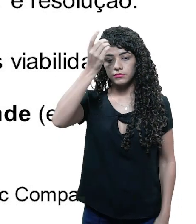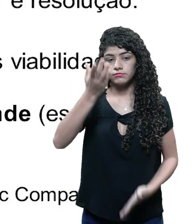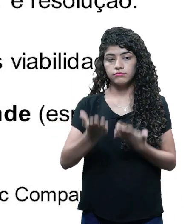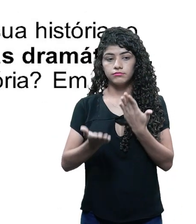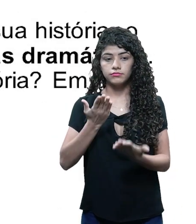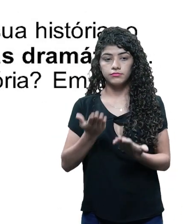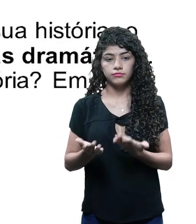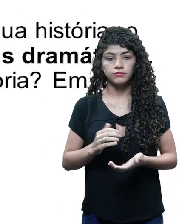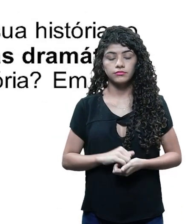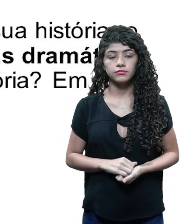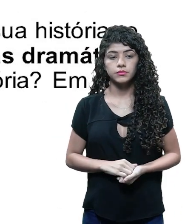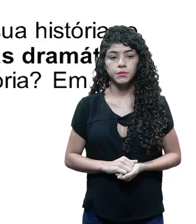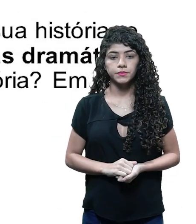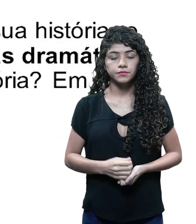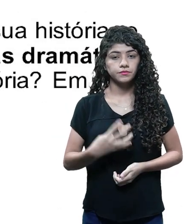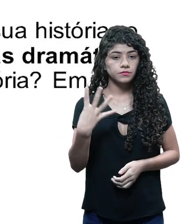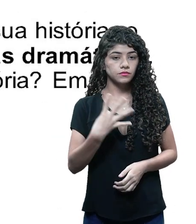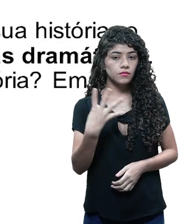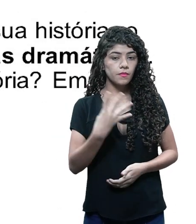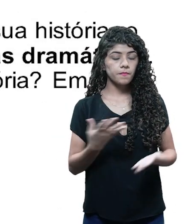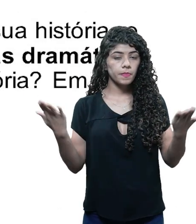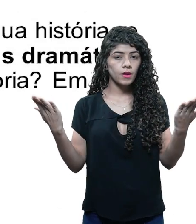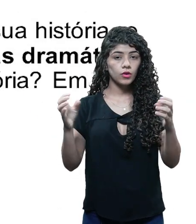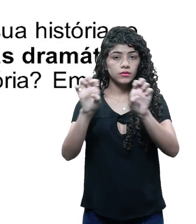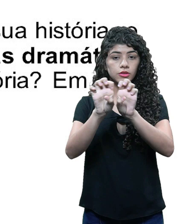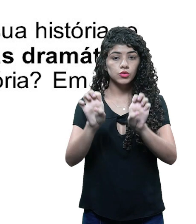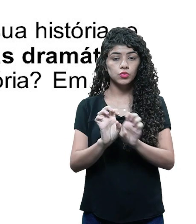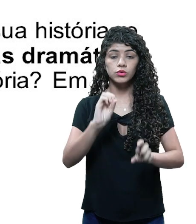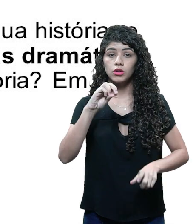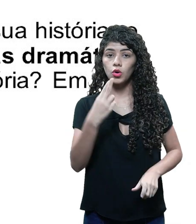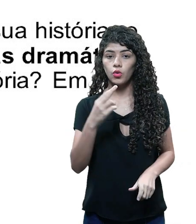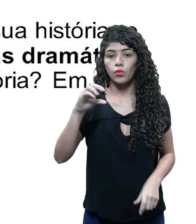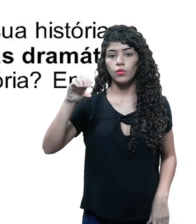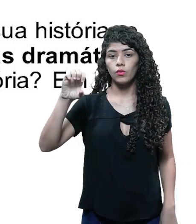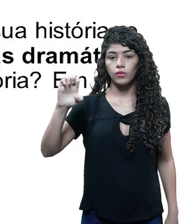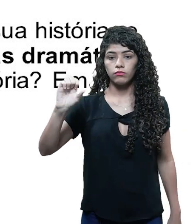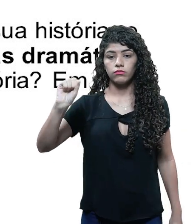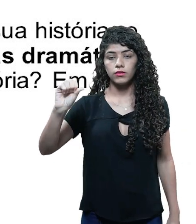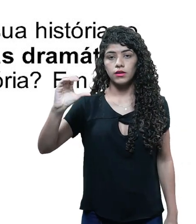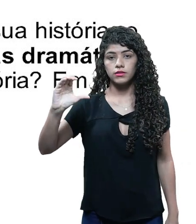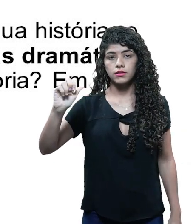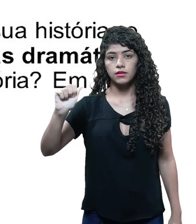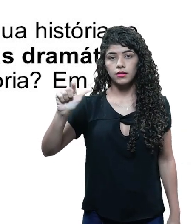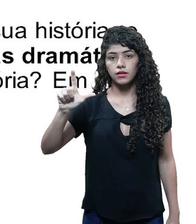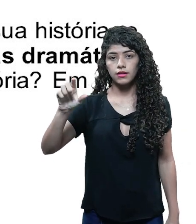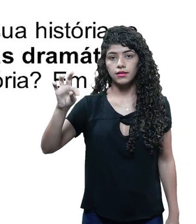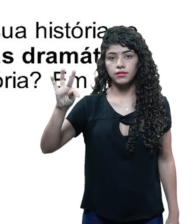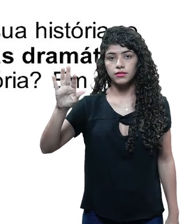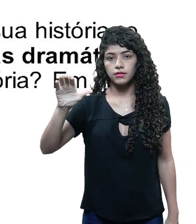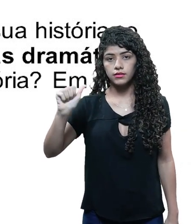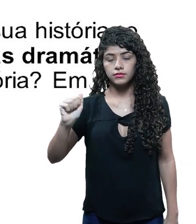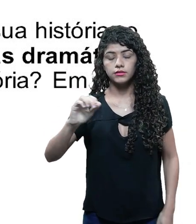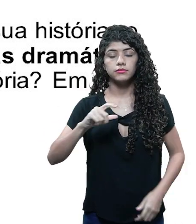doc comparado. Vamos para a quarta etapa, que é a estrutura ou a escaleta. Então, a